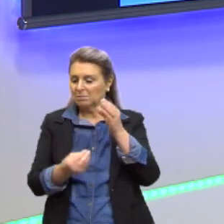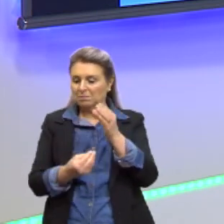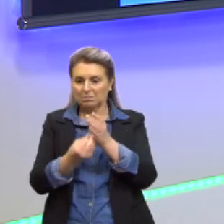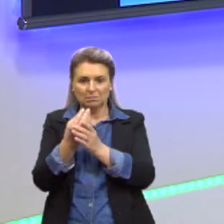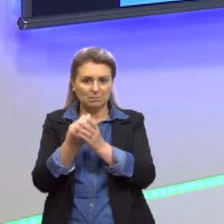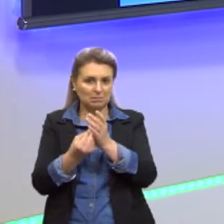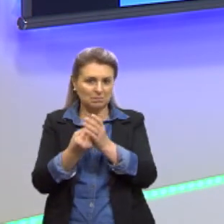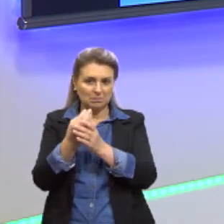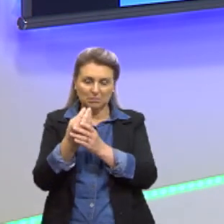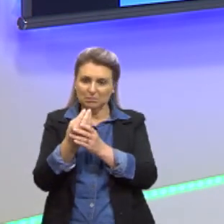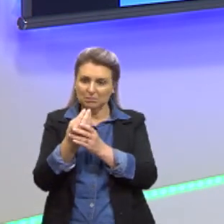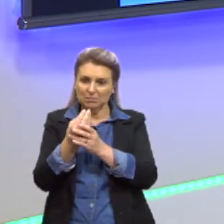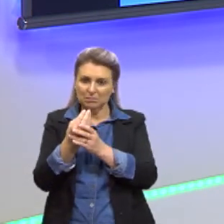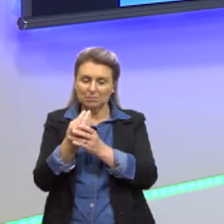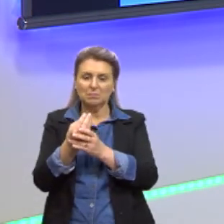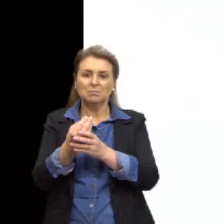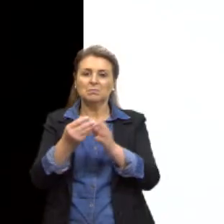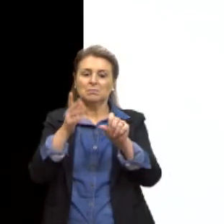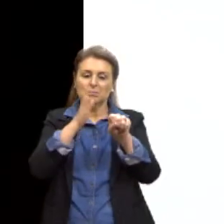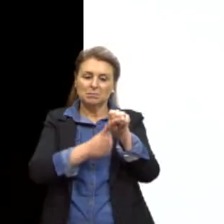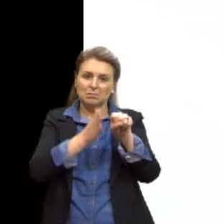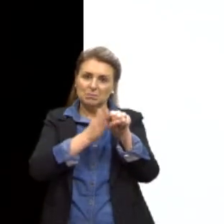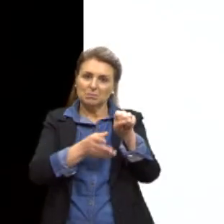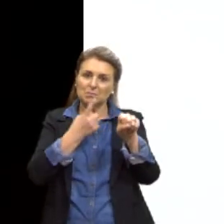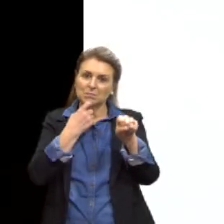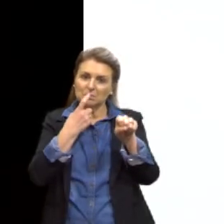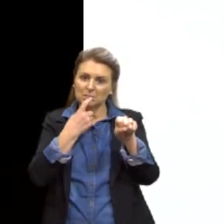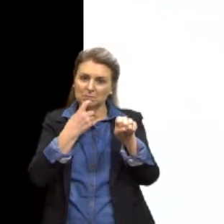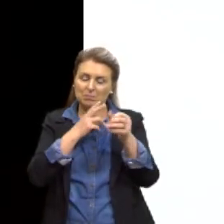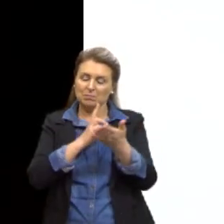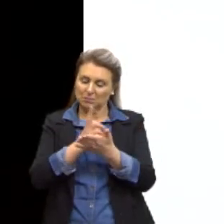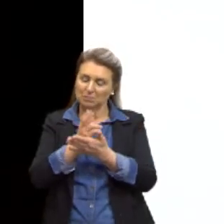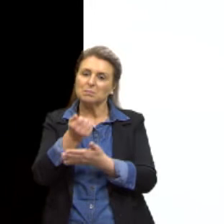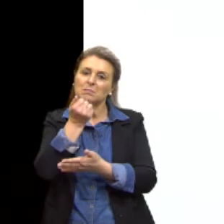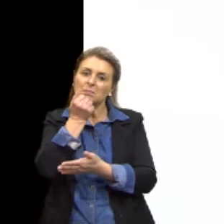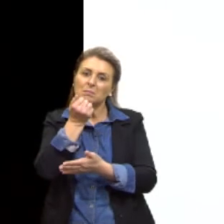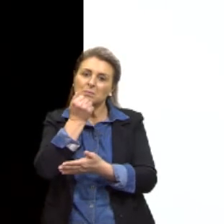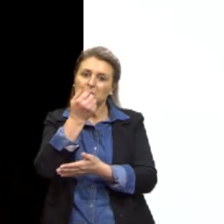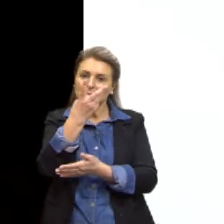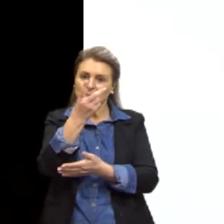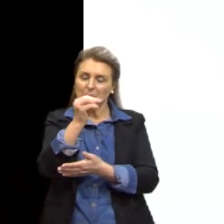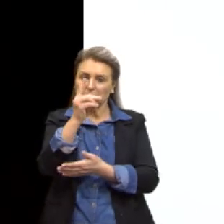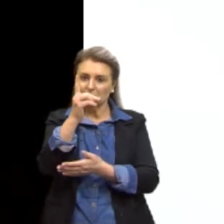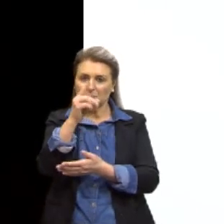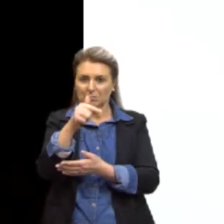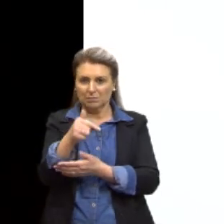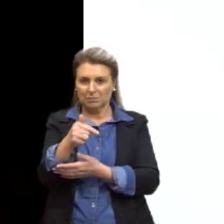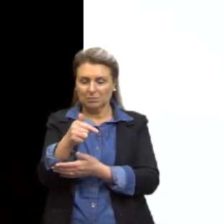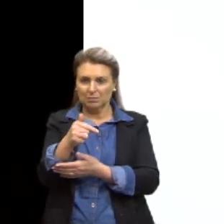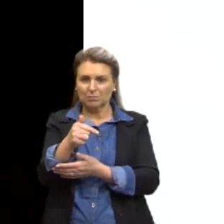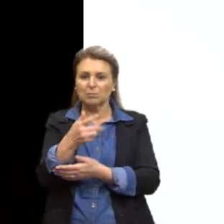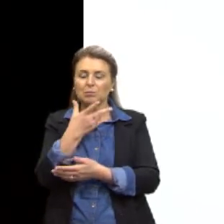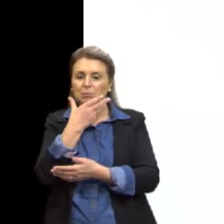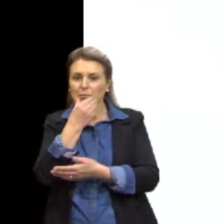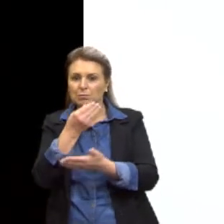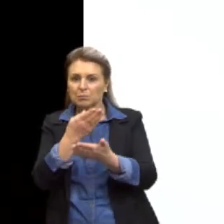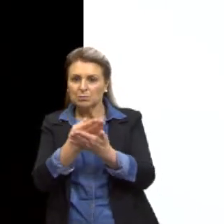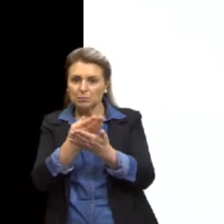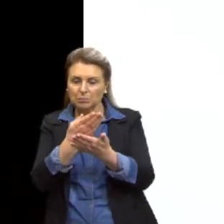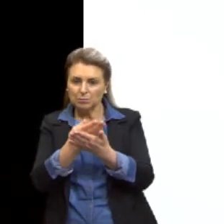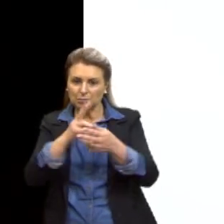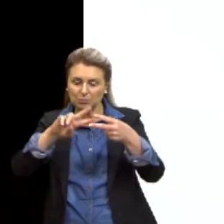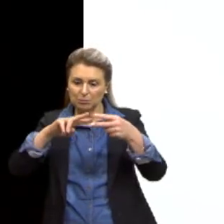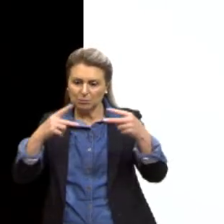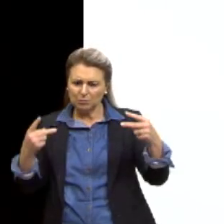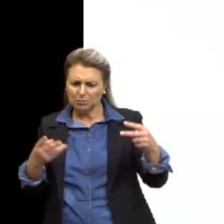o tomate não vai amolecer. De 2017, um geneticista observou que determinada plantação